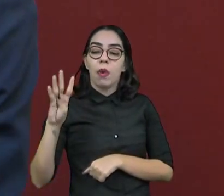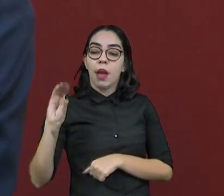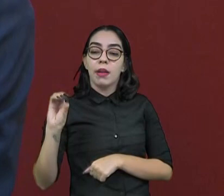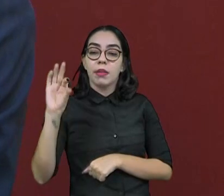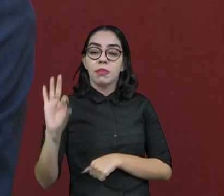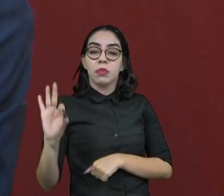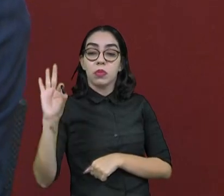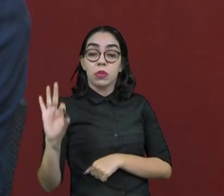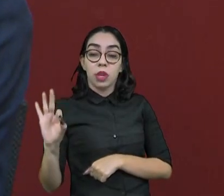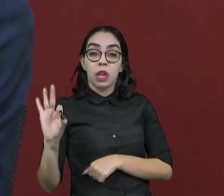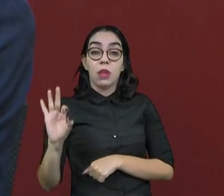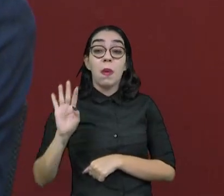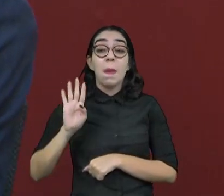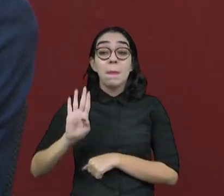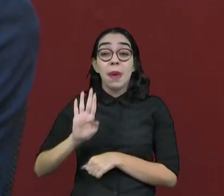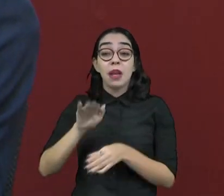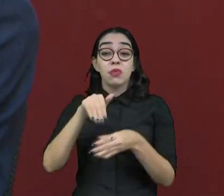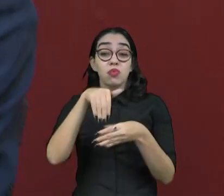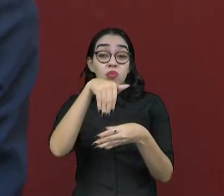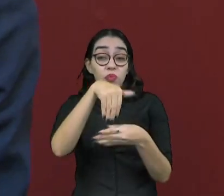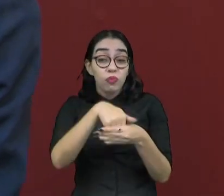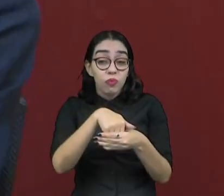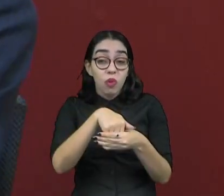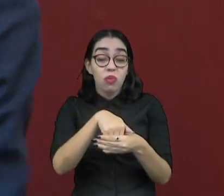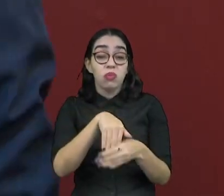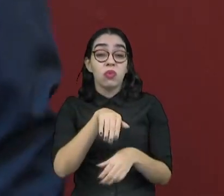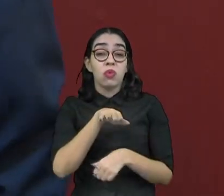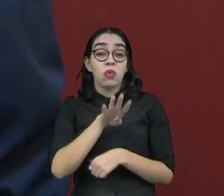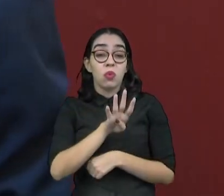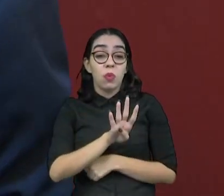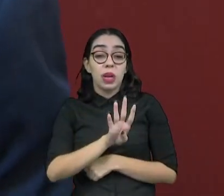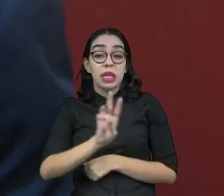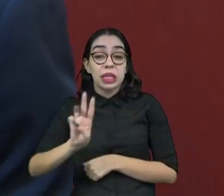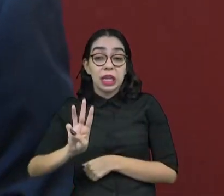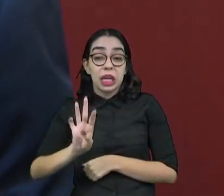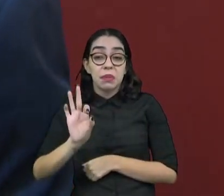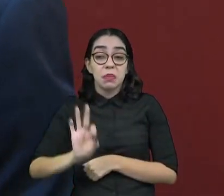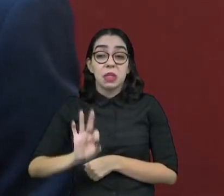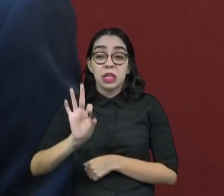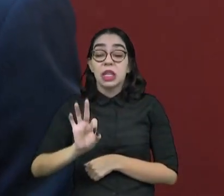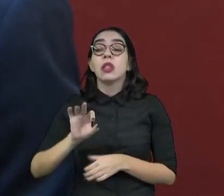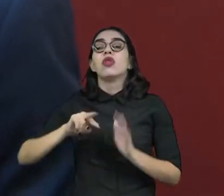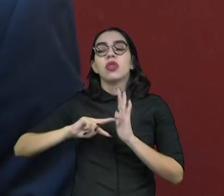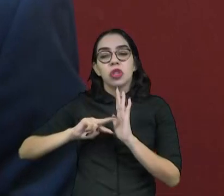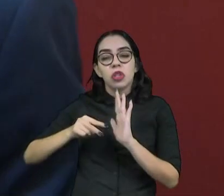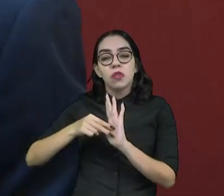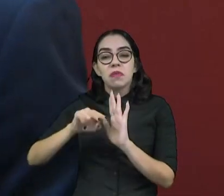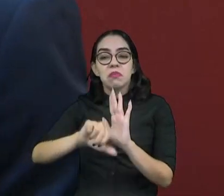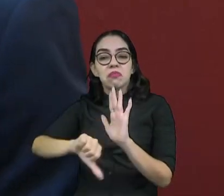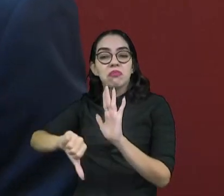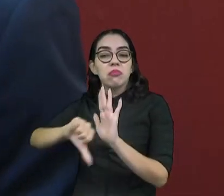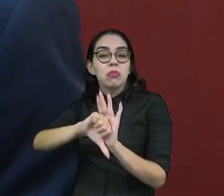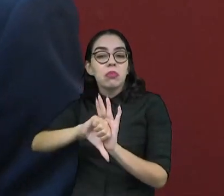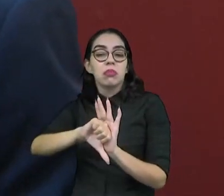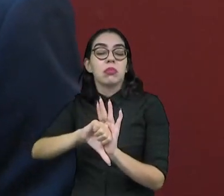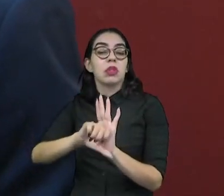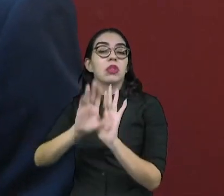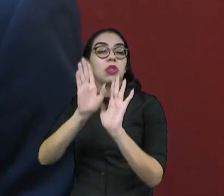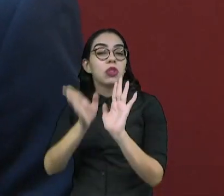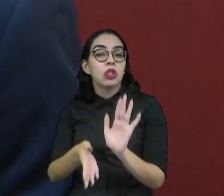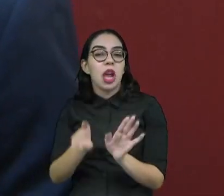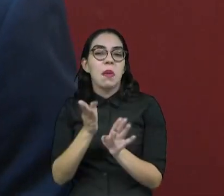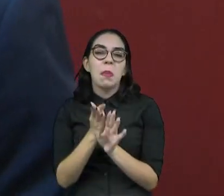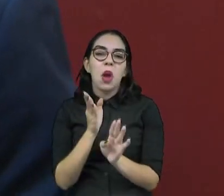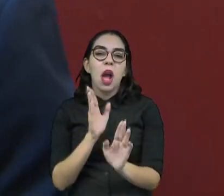pontos, se ele tiver dado 43% ou se ele tiver dado 37%, pronto, cometeu um crime. 5 dias antes da eleição.